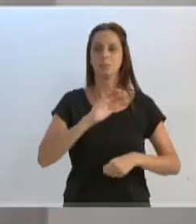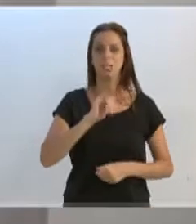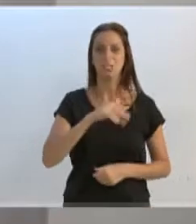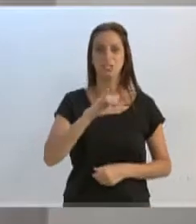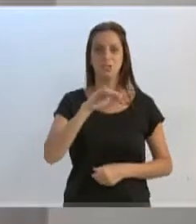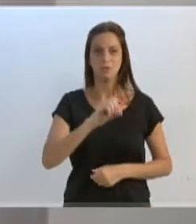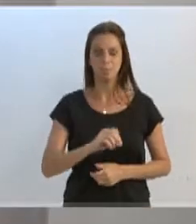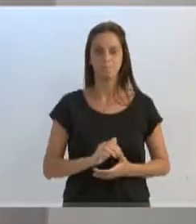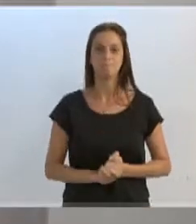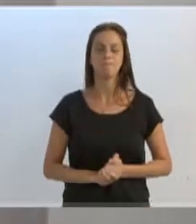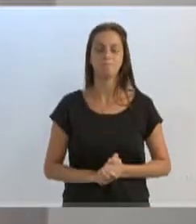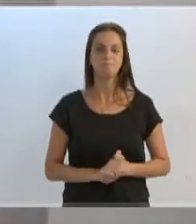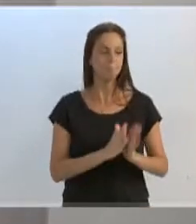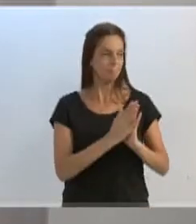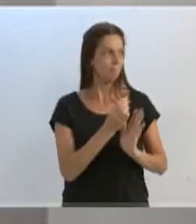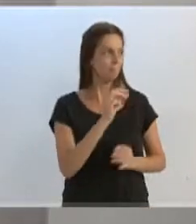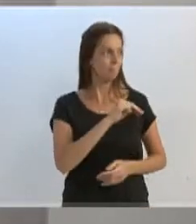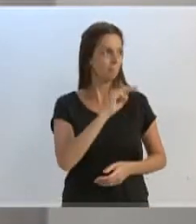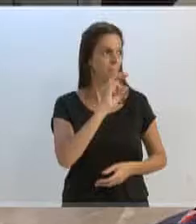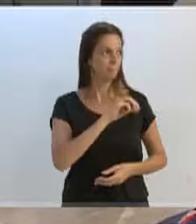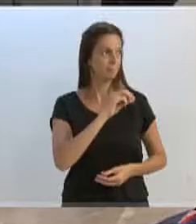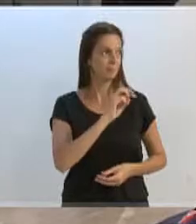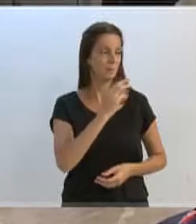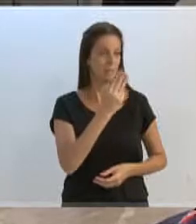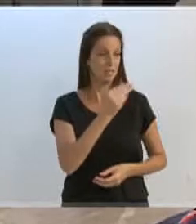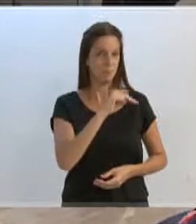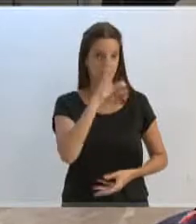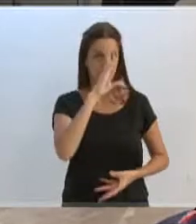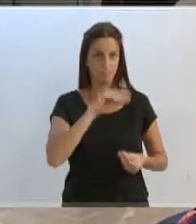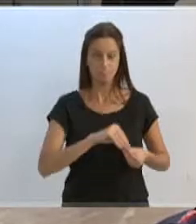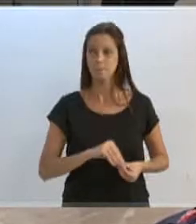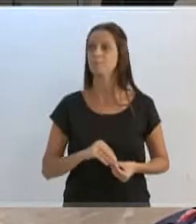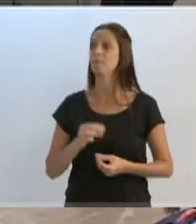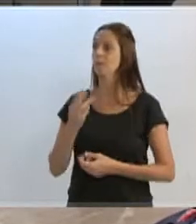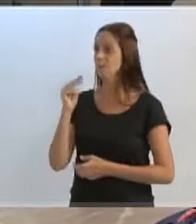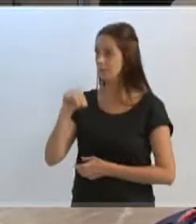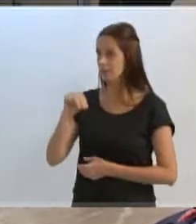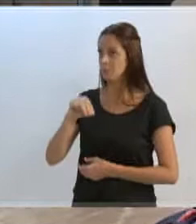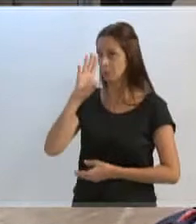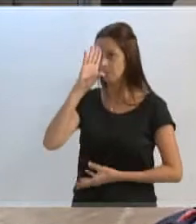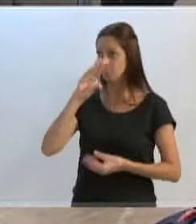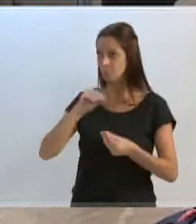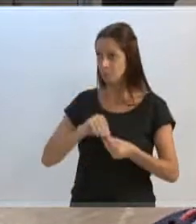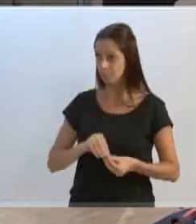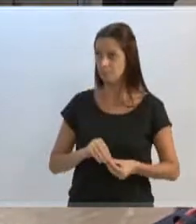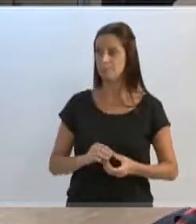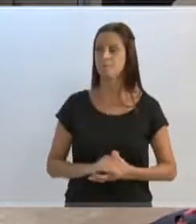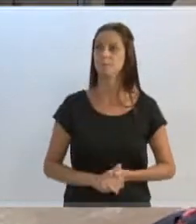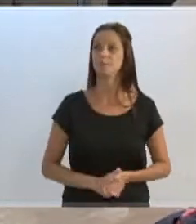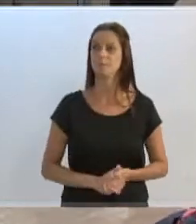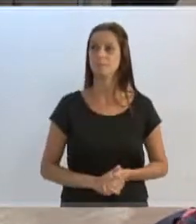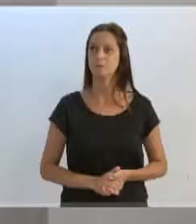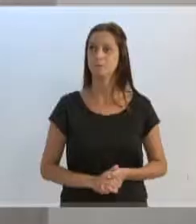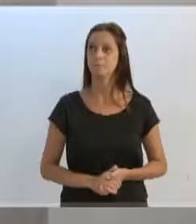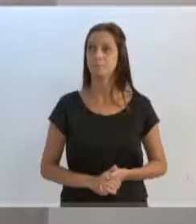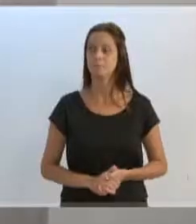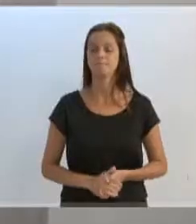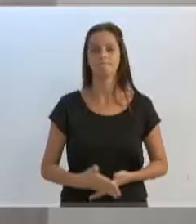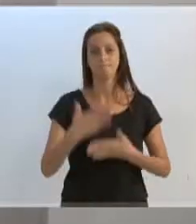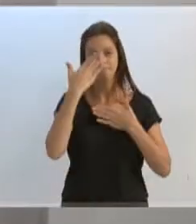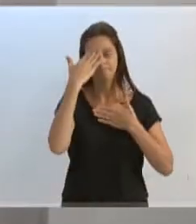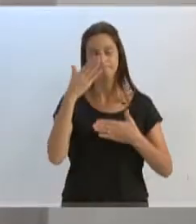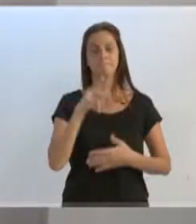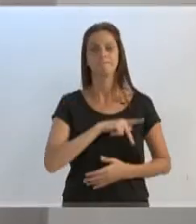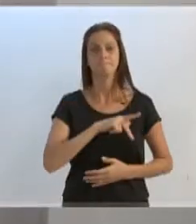Presidente, me concede mais três minutos em função dos apartes? Mais três minutos em função dos apartes para a Vossa Excelência concluir o seu pronunciamento. Obrigado,